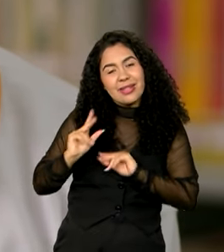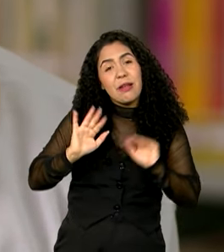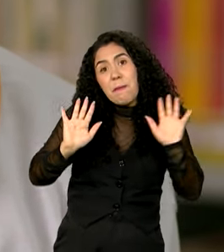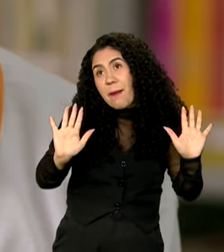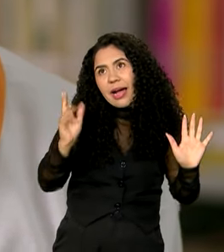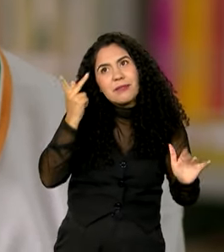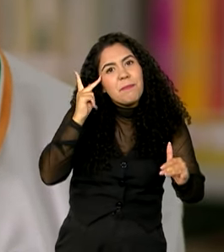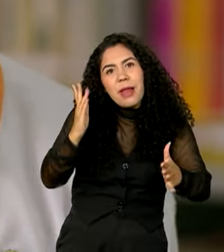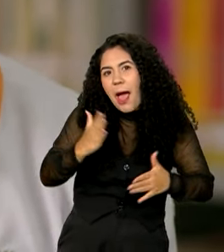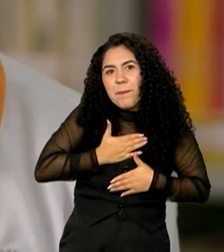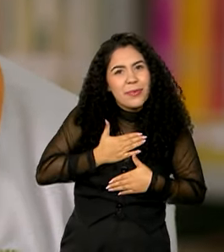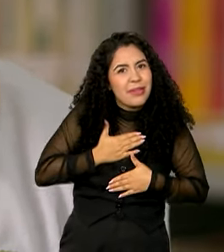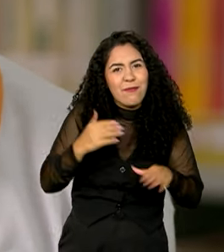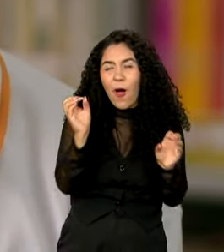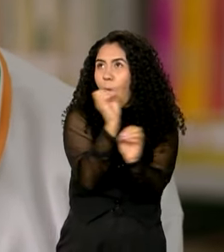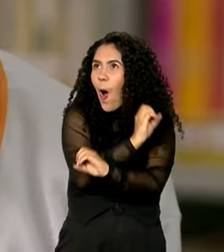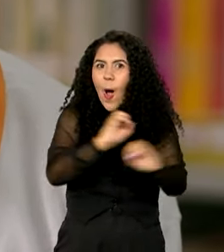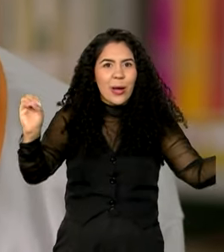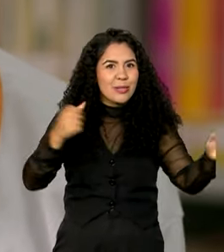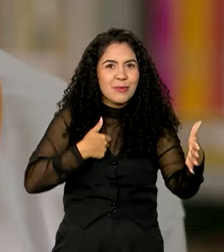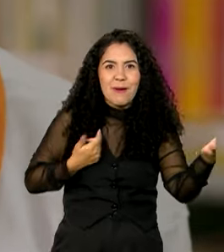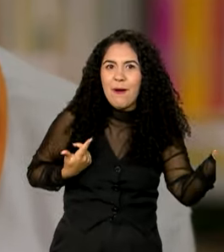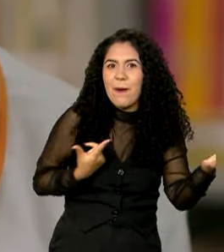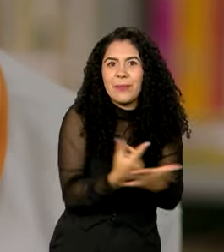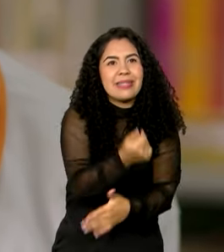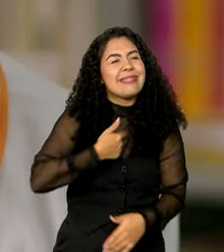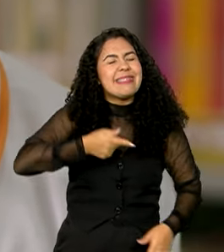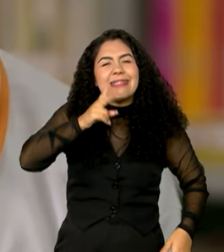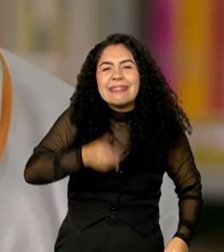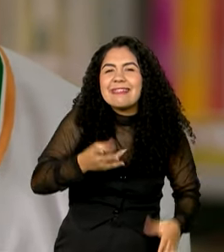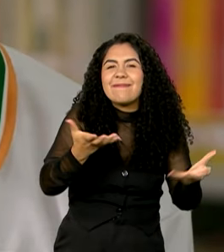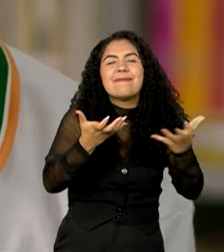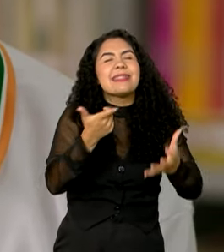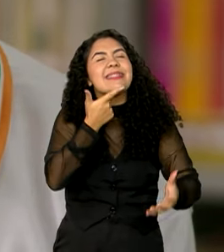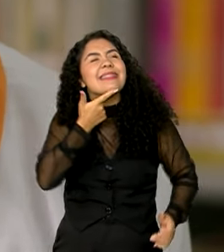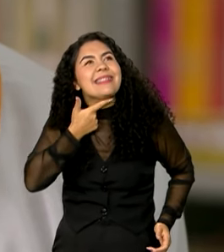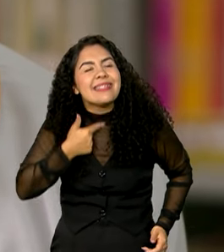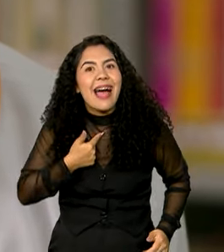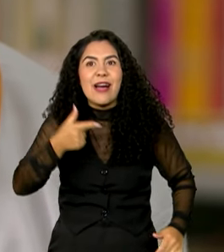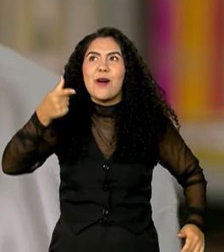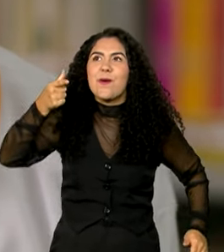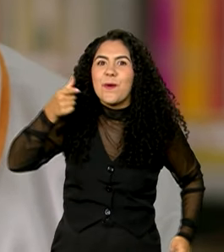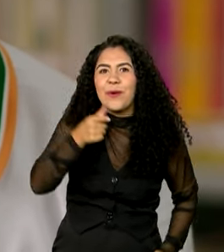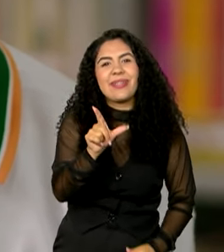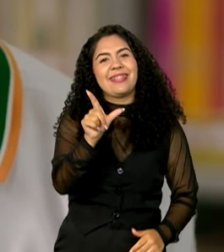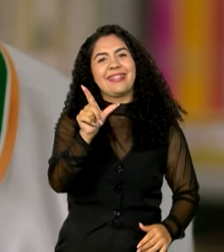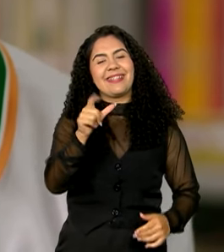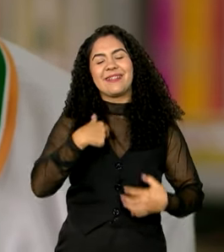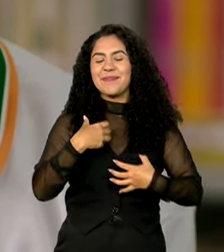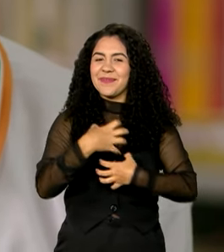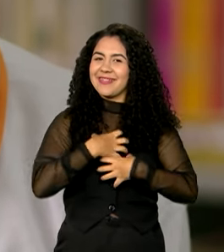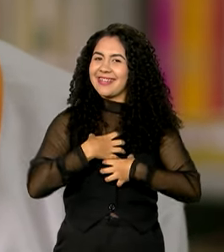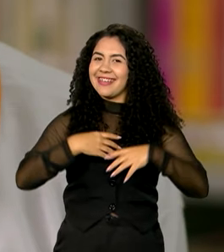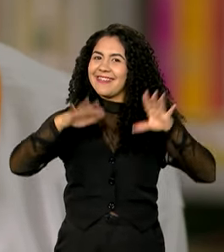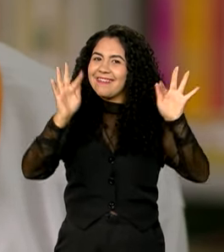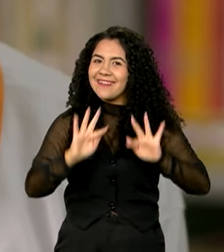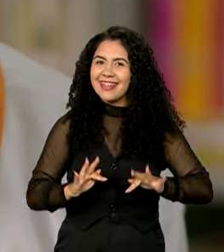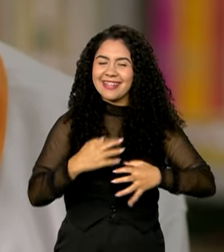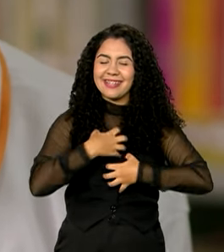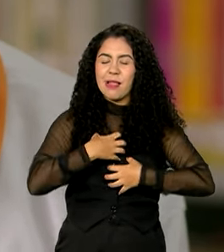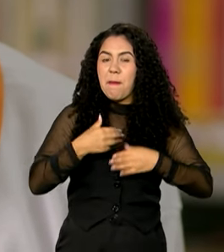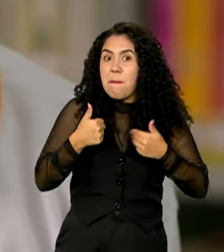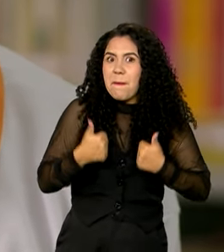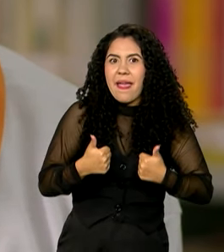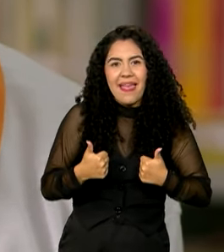pô, para mim foi uma ótima compra, cara. Eu sempre queria arranjar ali e tal. Consegui, e foi muito gratificante para mim, me fez muito bem